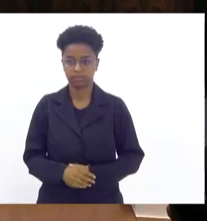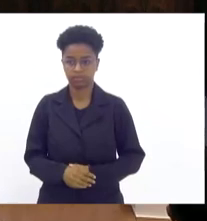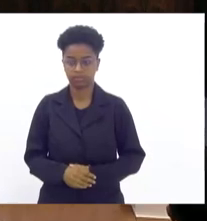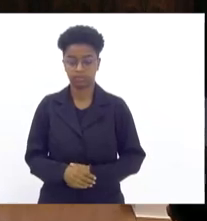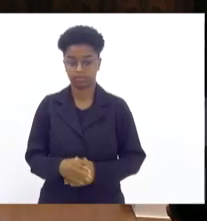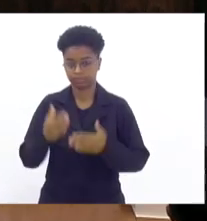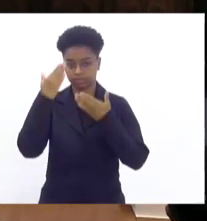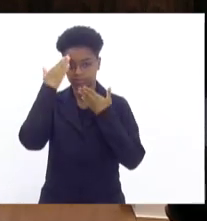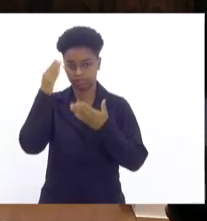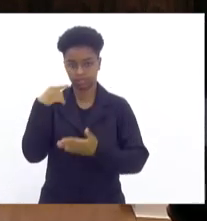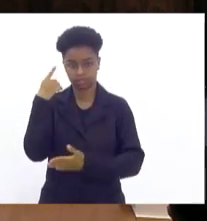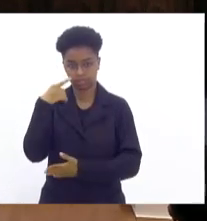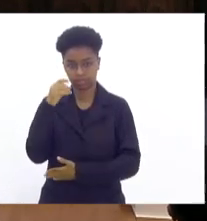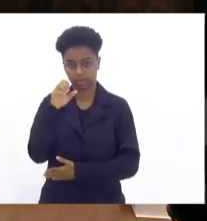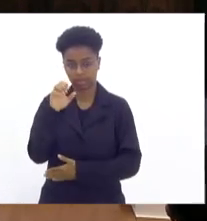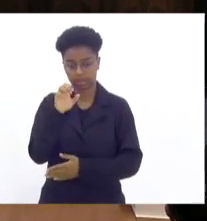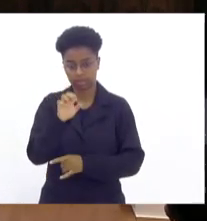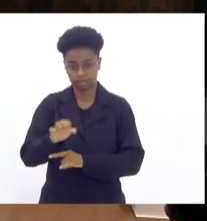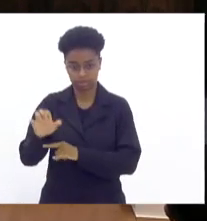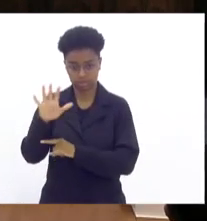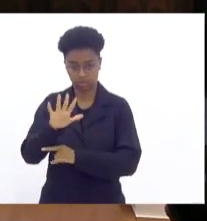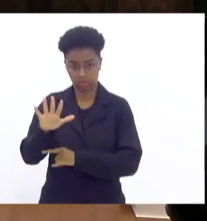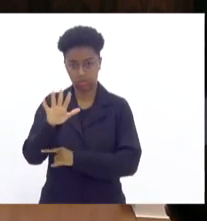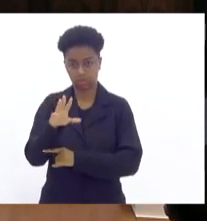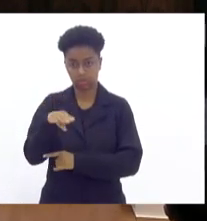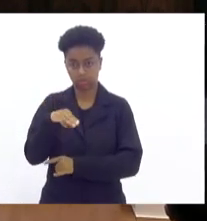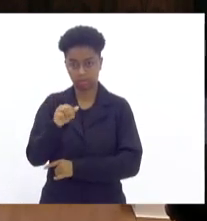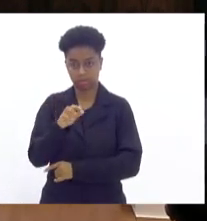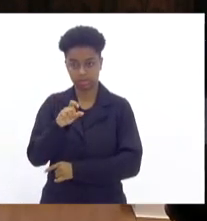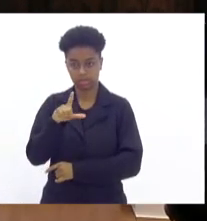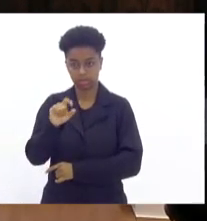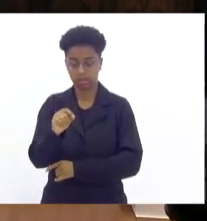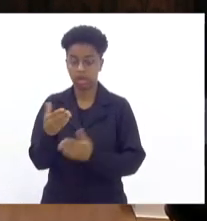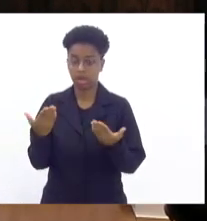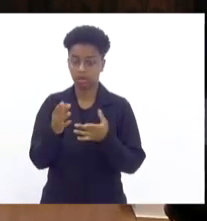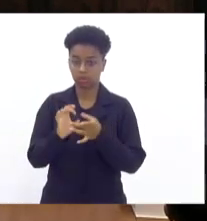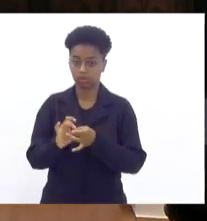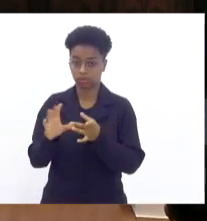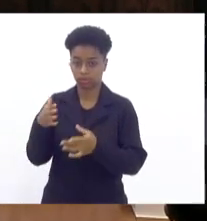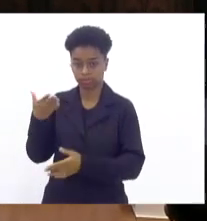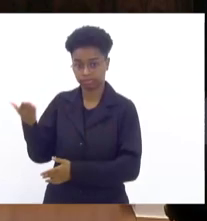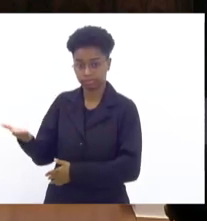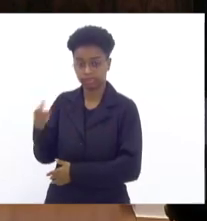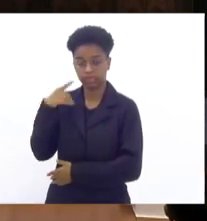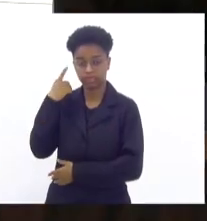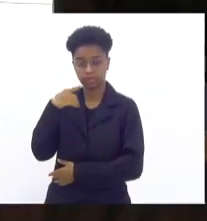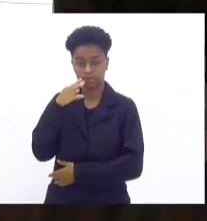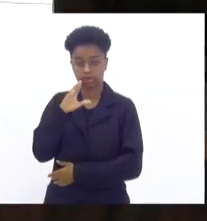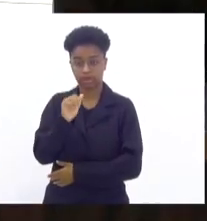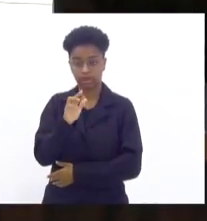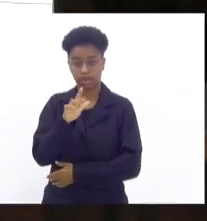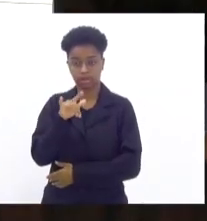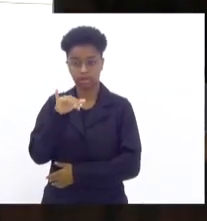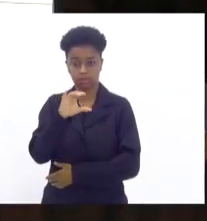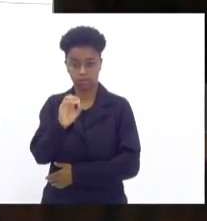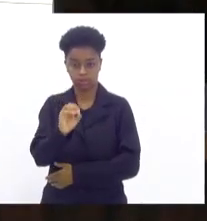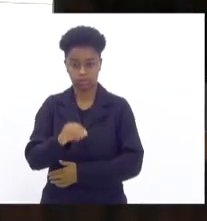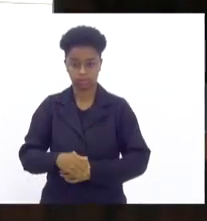deputado estadual Marcelo Dino. Faço a palavra, então, para o deputado estadual Carlinho VNH.